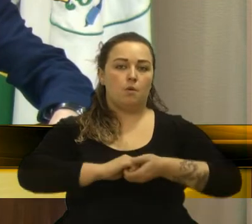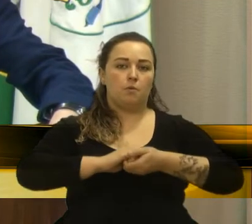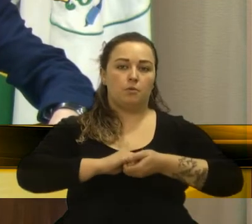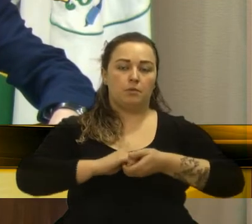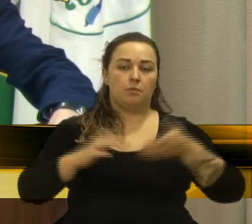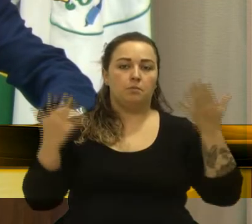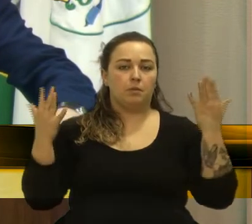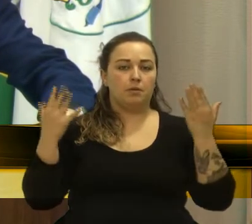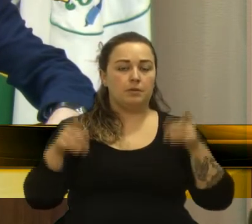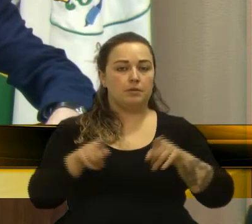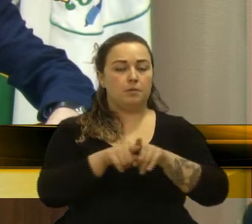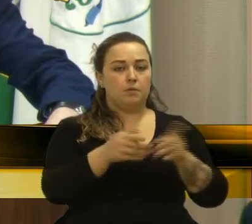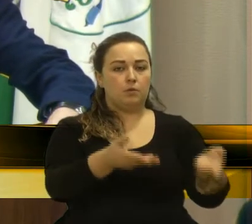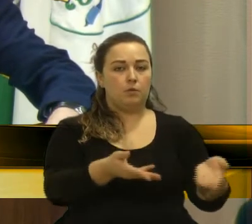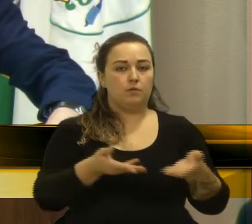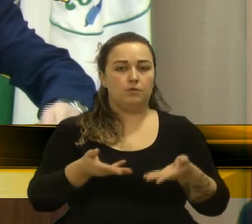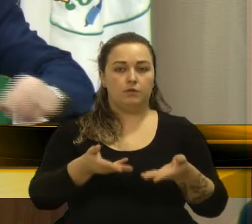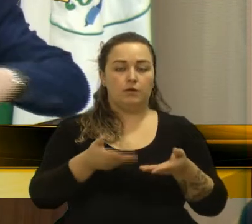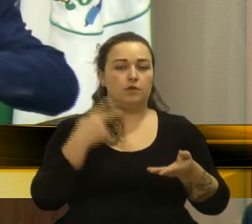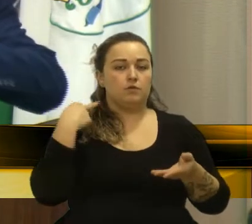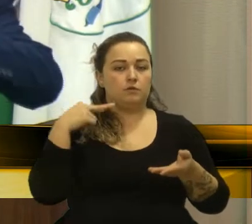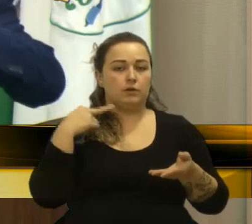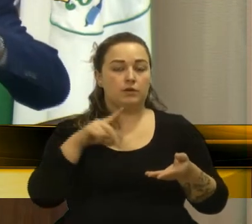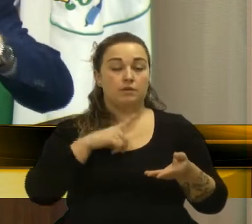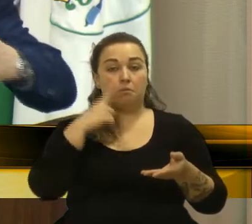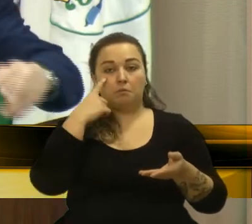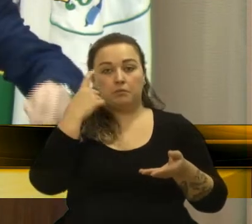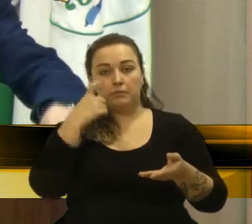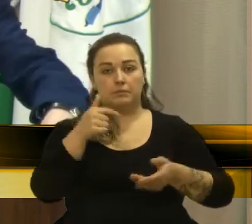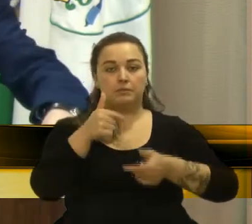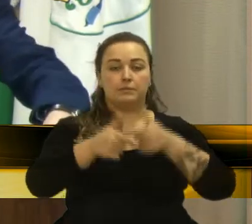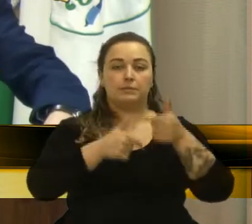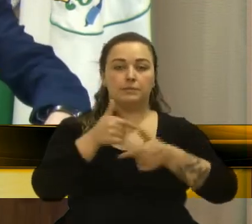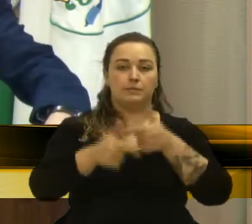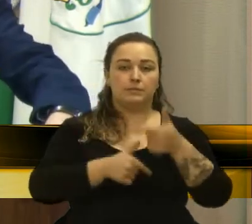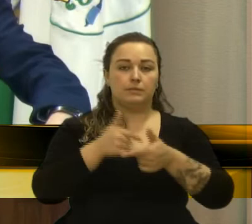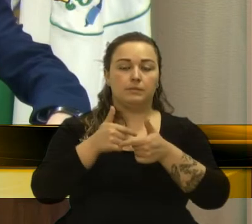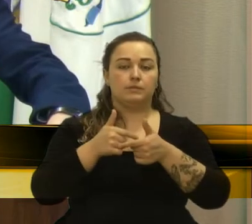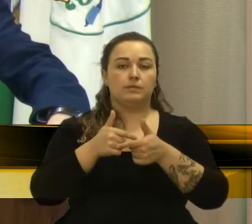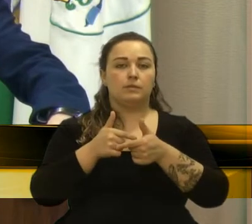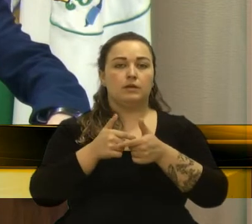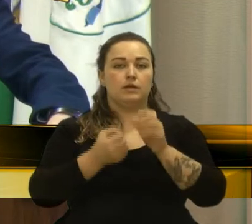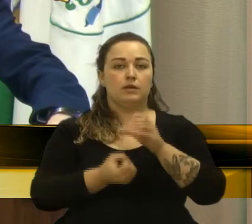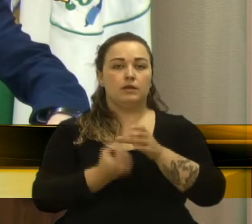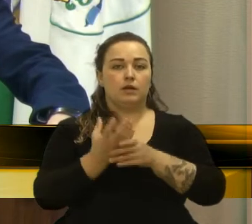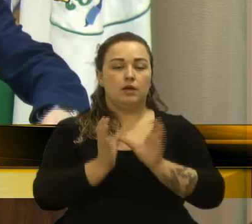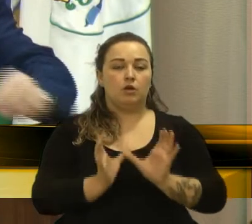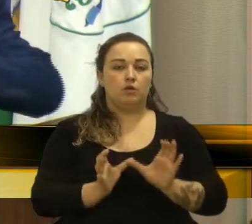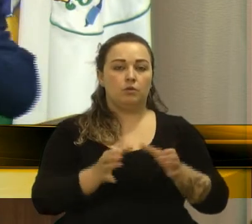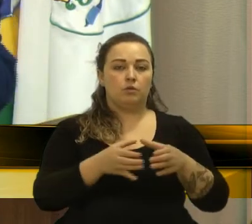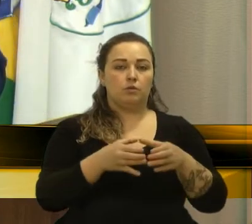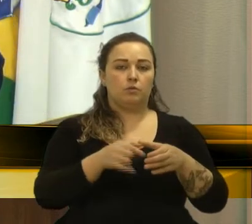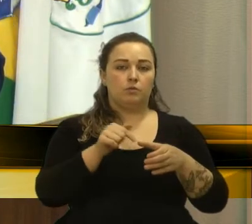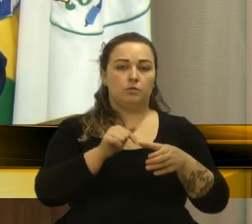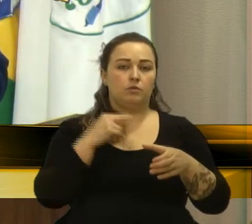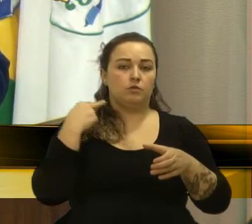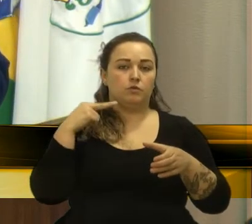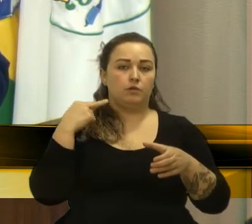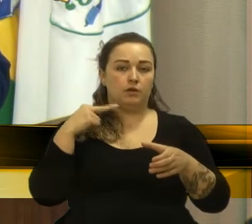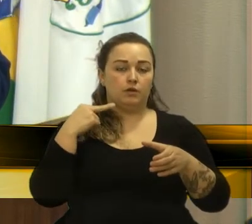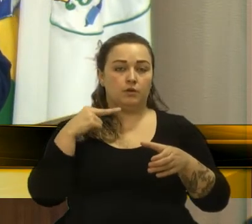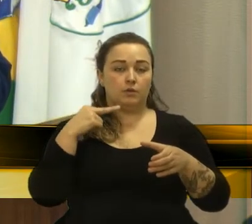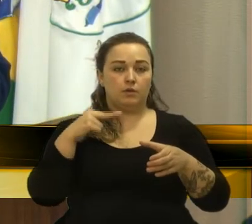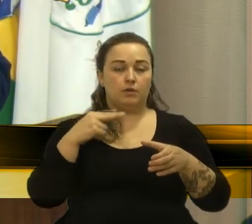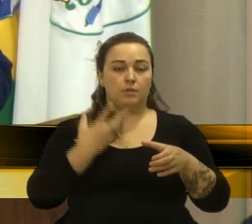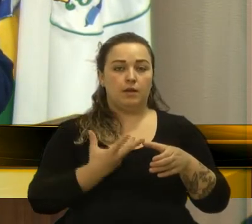convidar os colegas que possam participar, a gente fazer um, criar ali um grupo de vereadores para abraçar essa